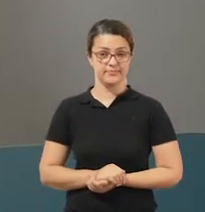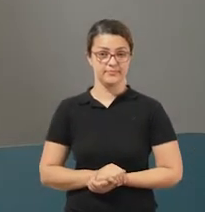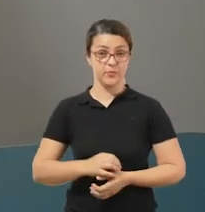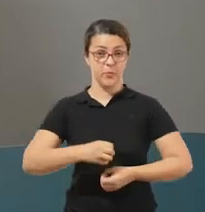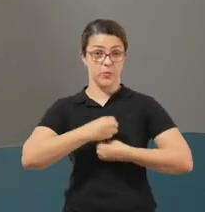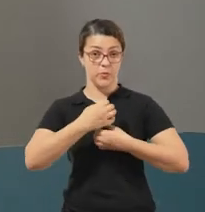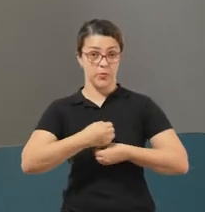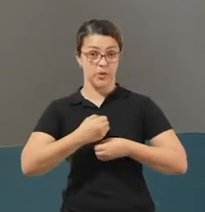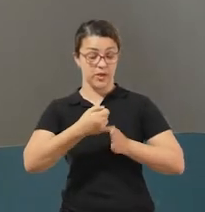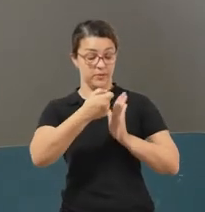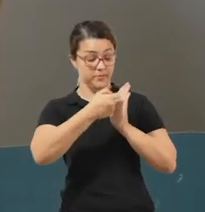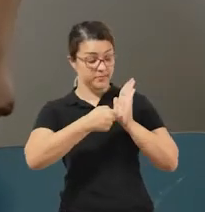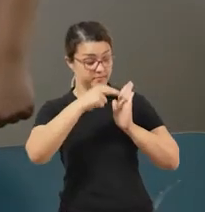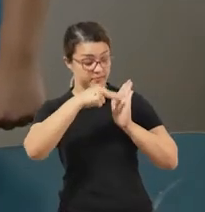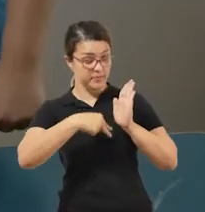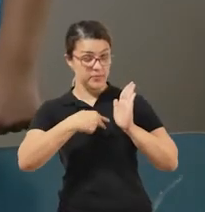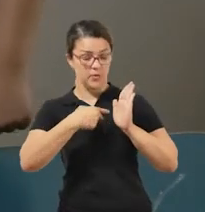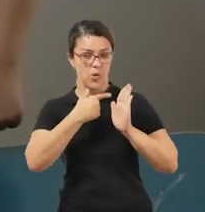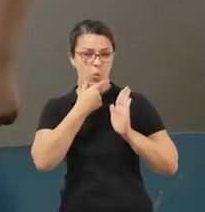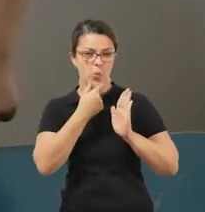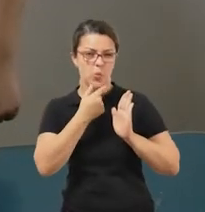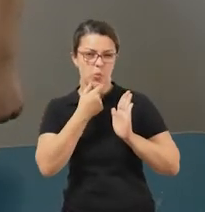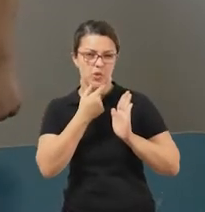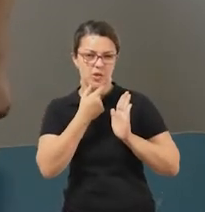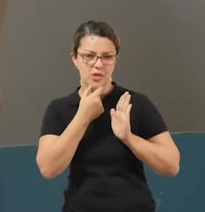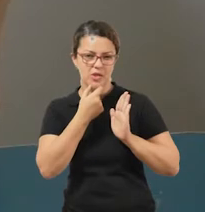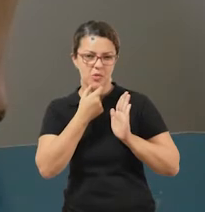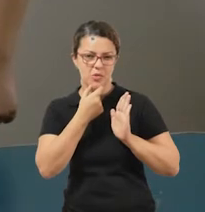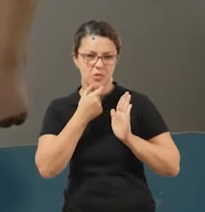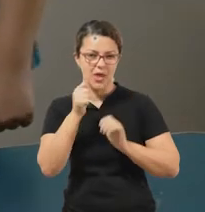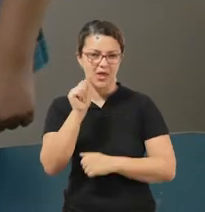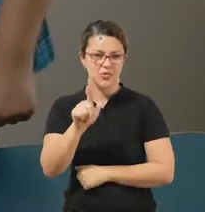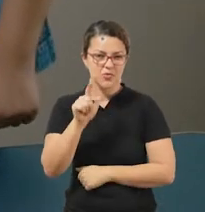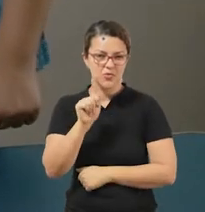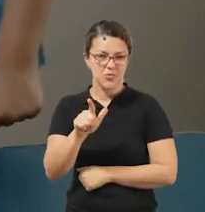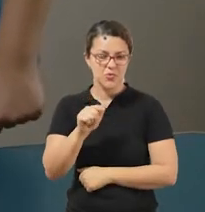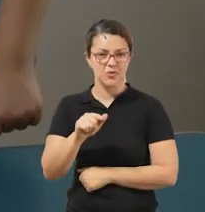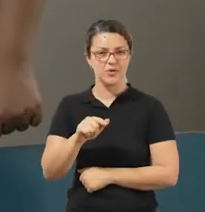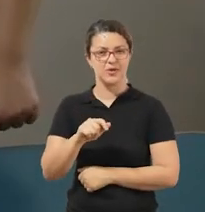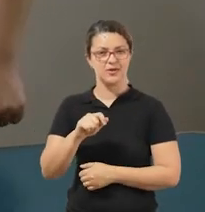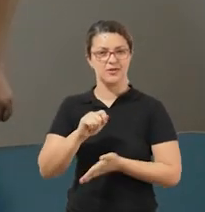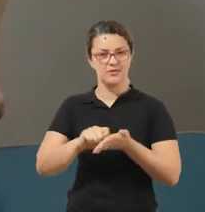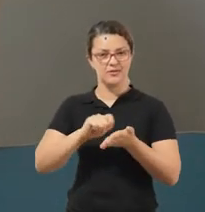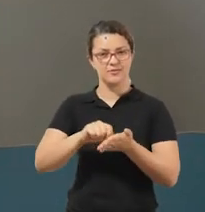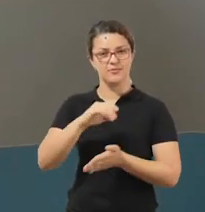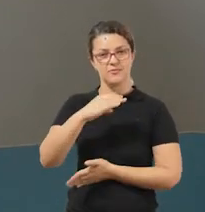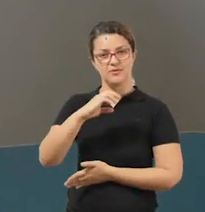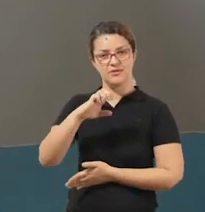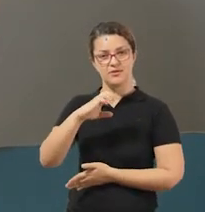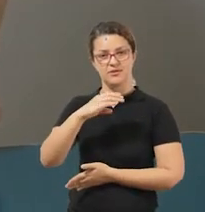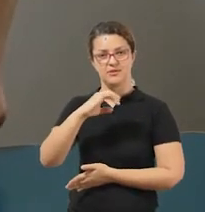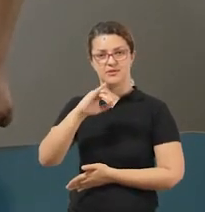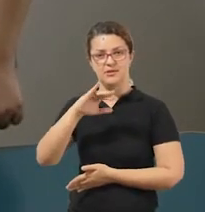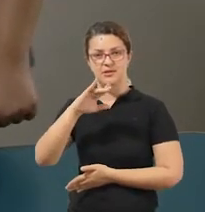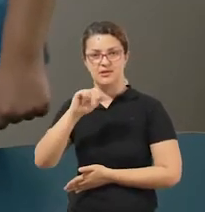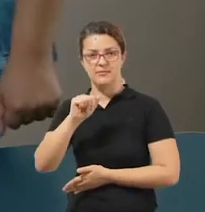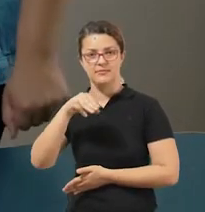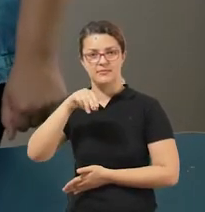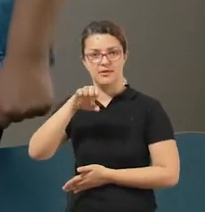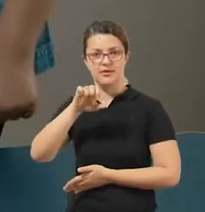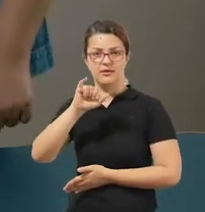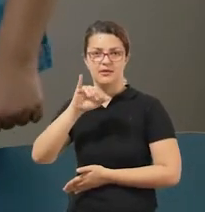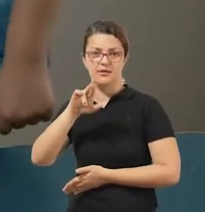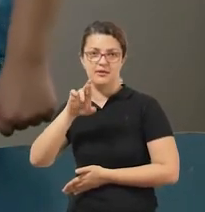Leitura do poema O Menino Azul, de Cecília Meireles. O menino quer um burrinho para passear,